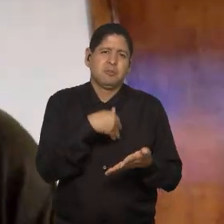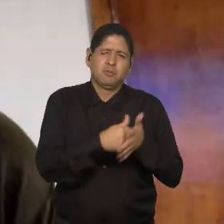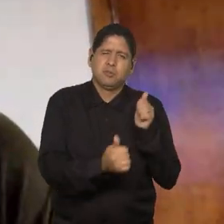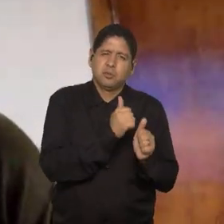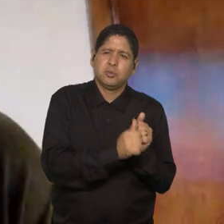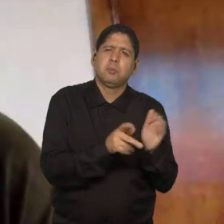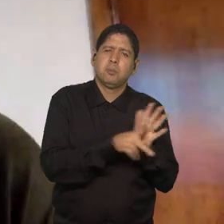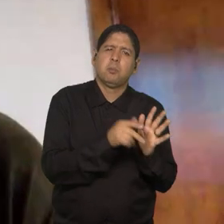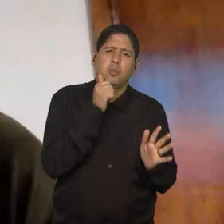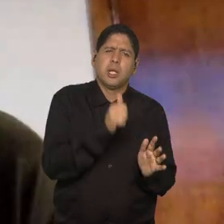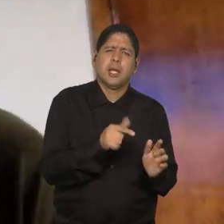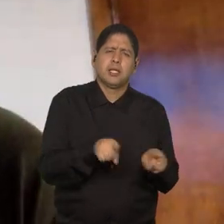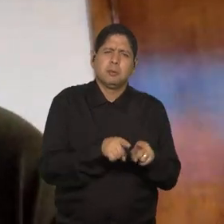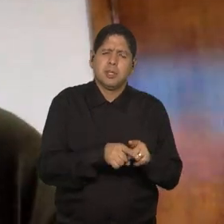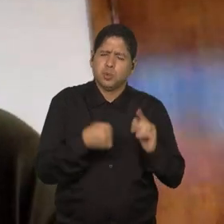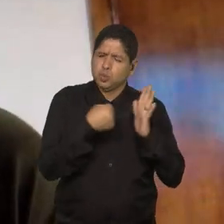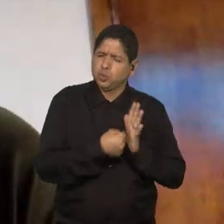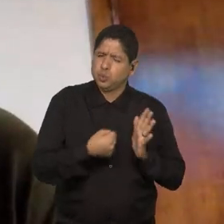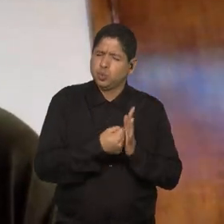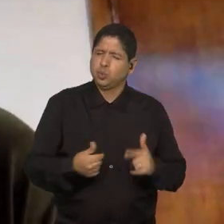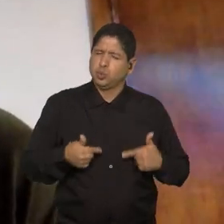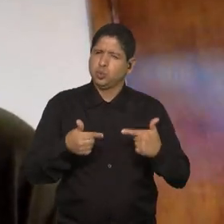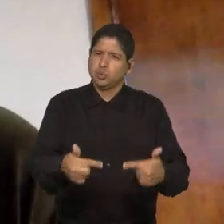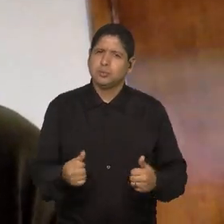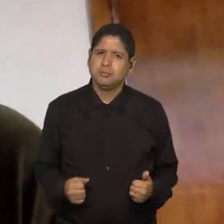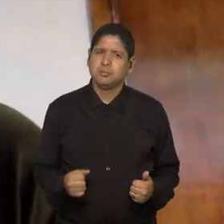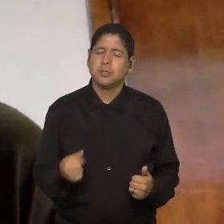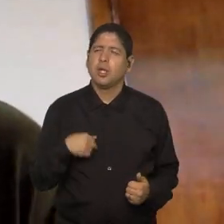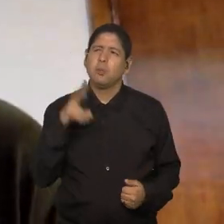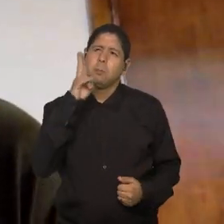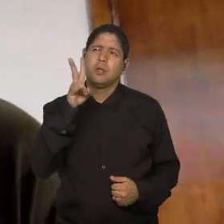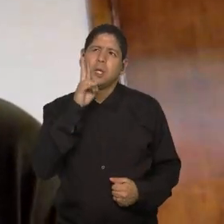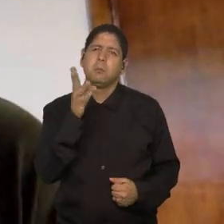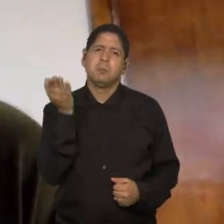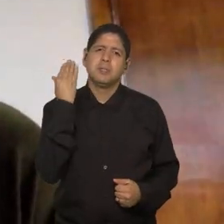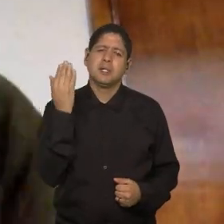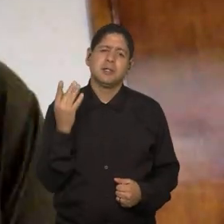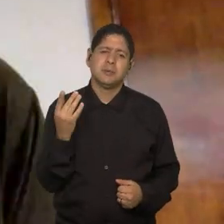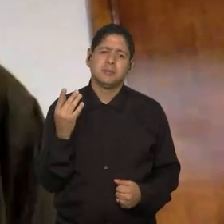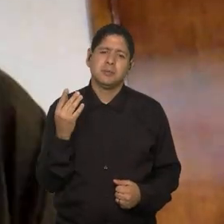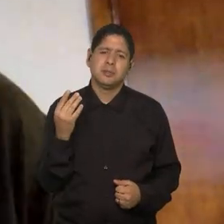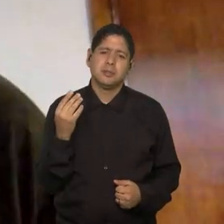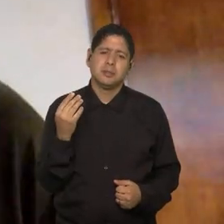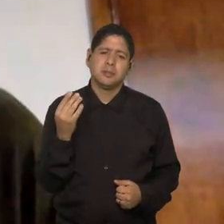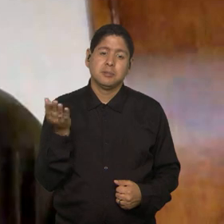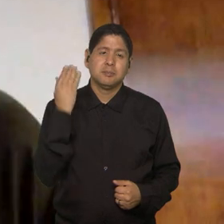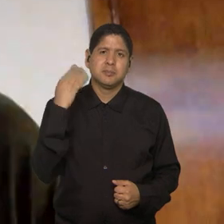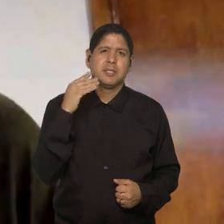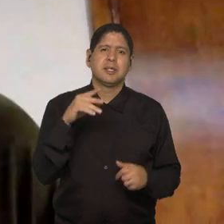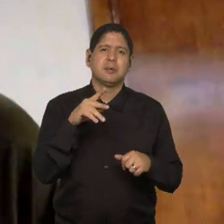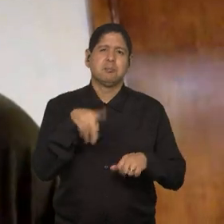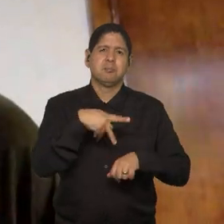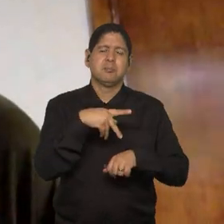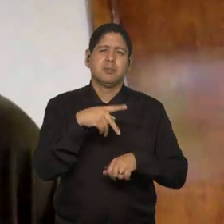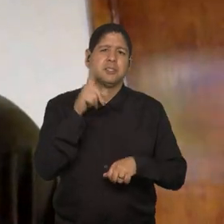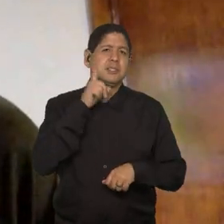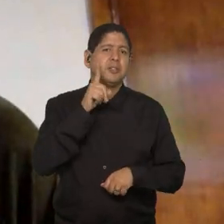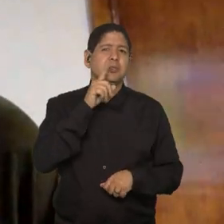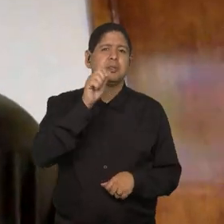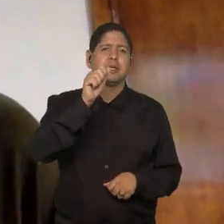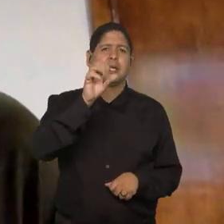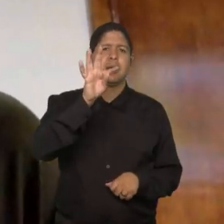feminino, é dessa luta. Eu lembro em Atlanta, que foi a primeira